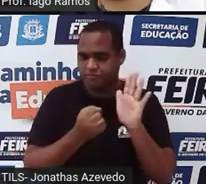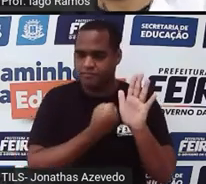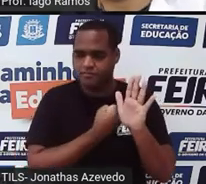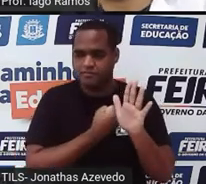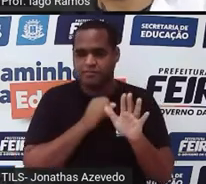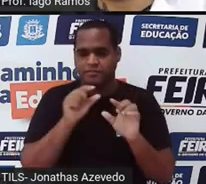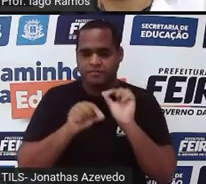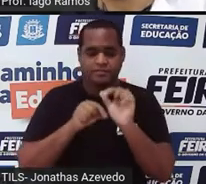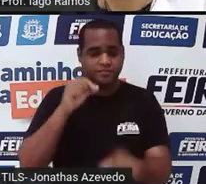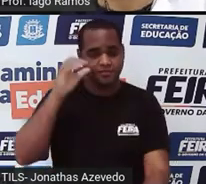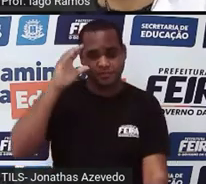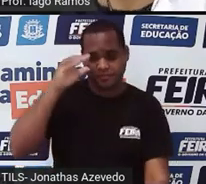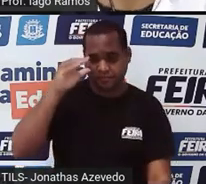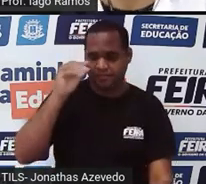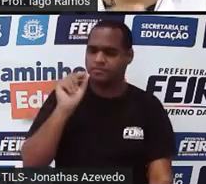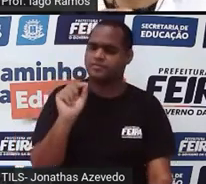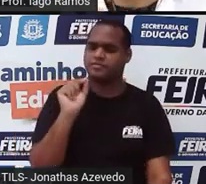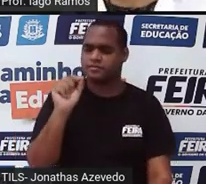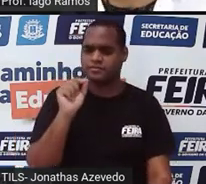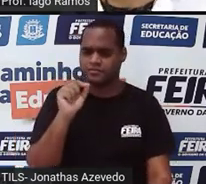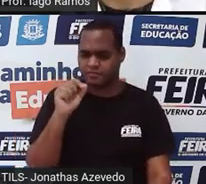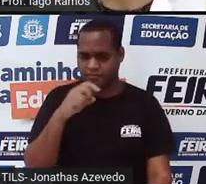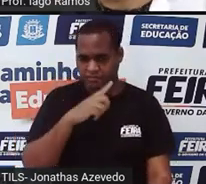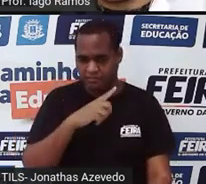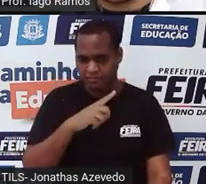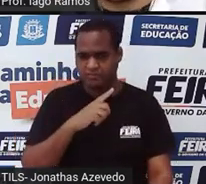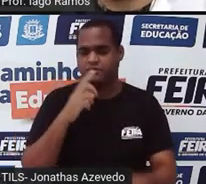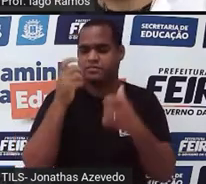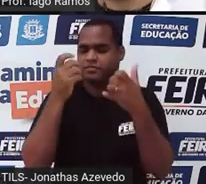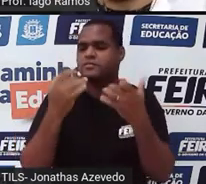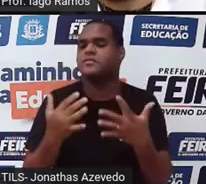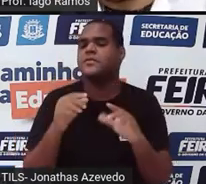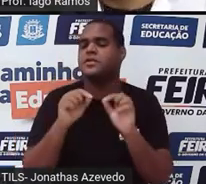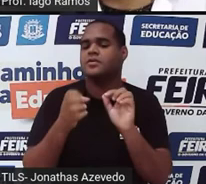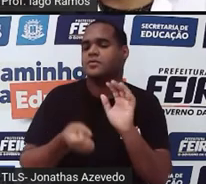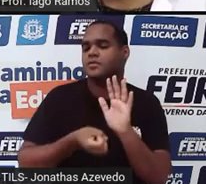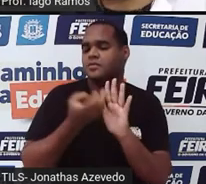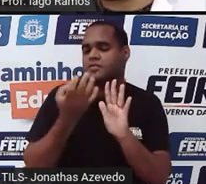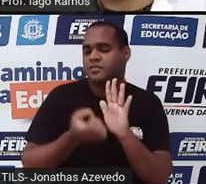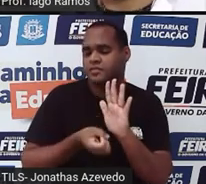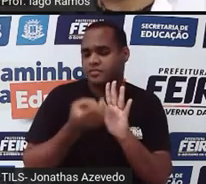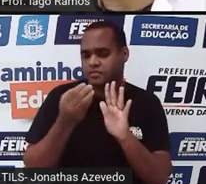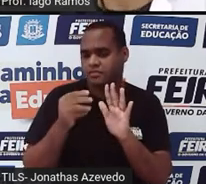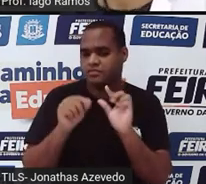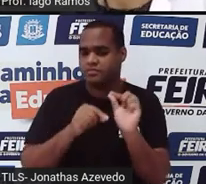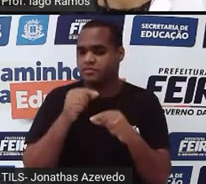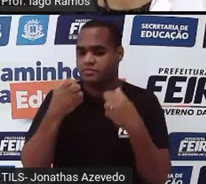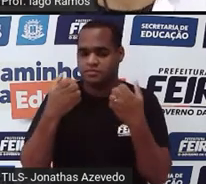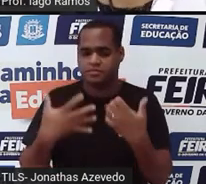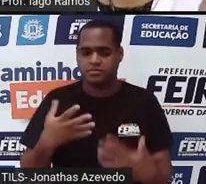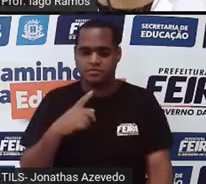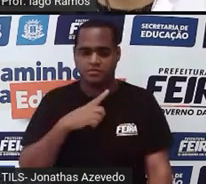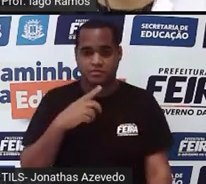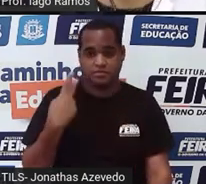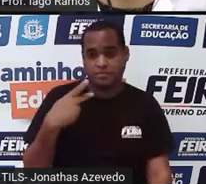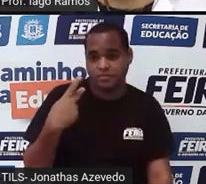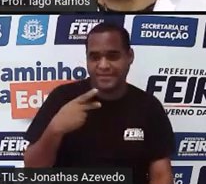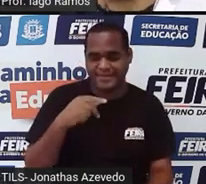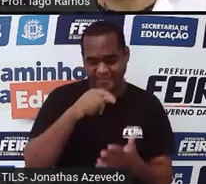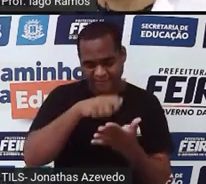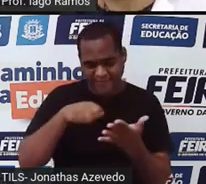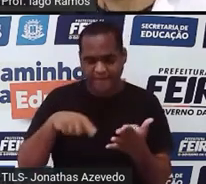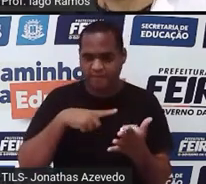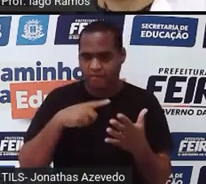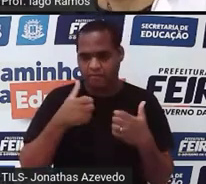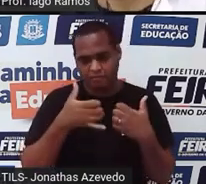curiosa. Por quê? Porque a quantidade de bolinhas, é com essa quantidade de bolinhas que a gente escreve em uma